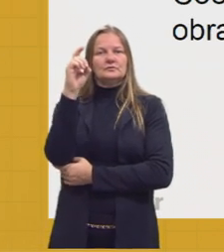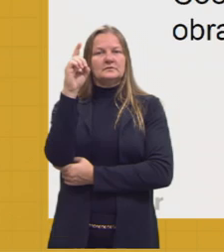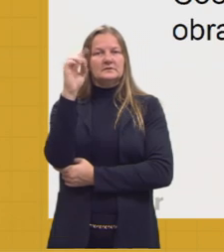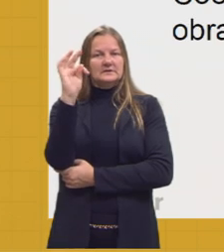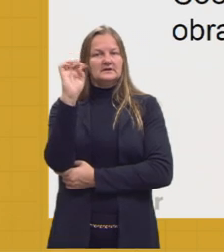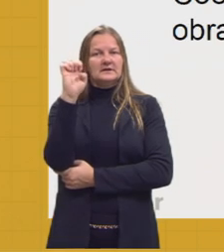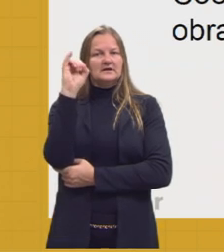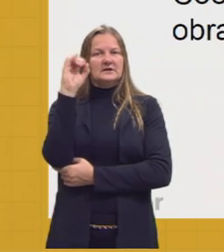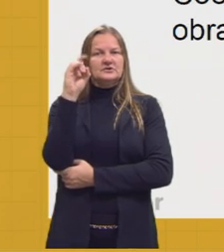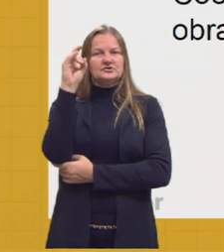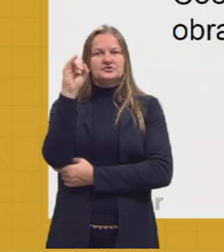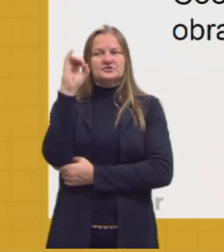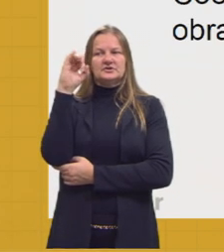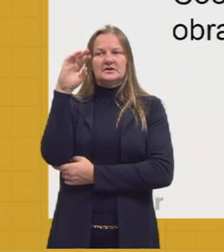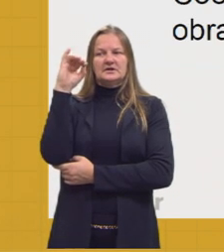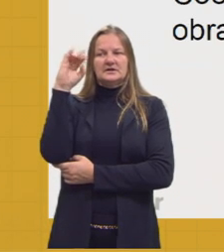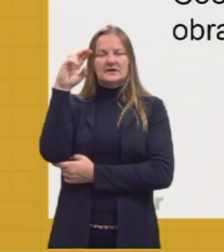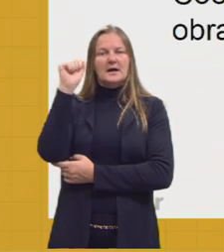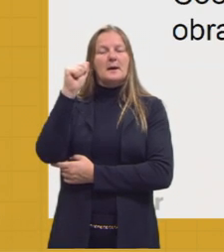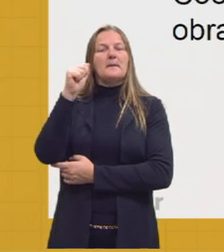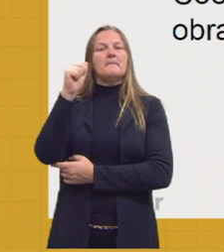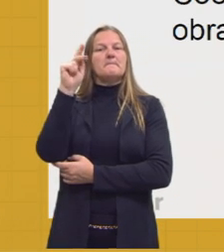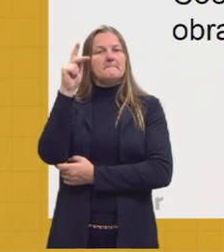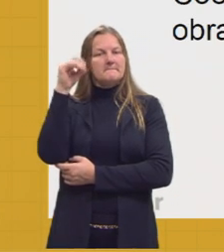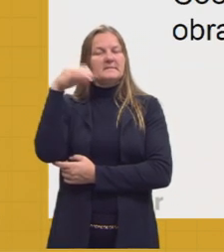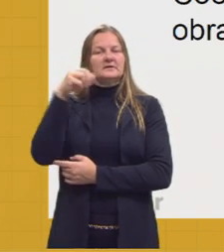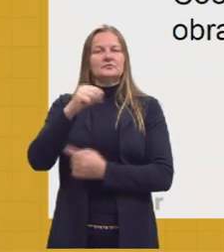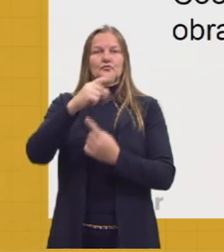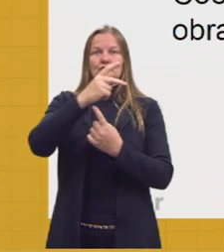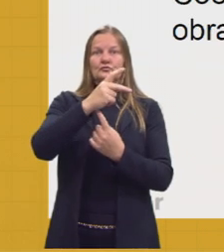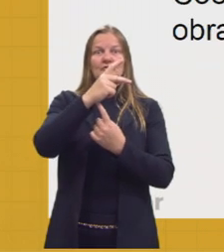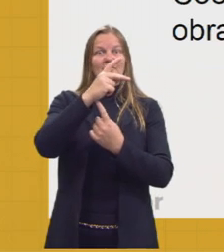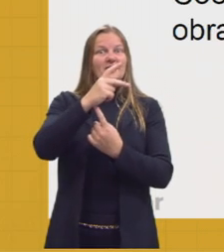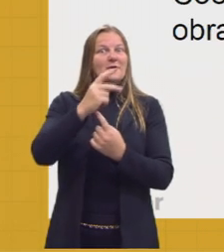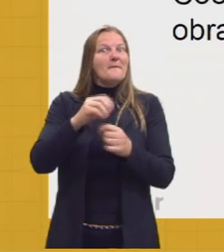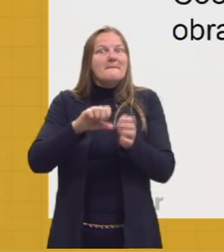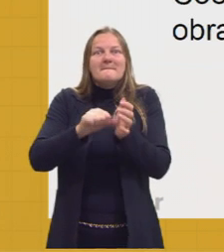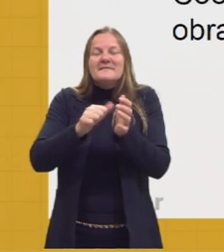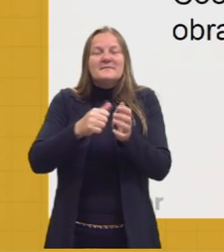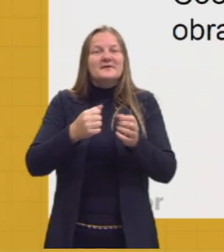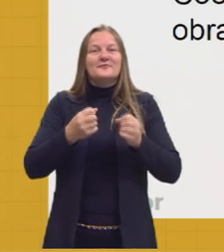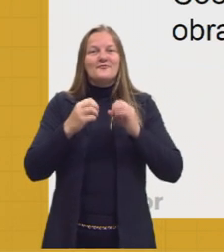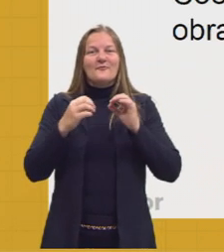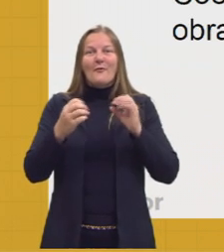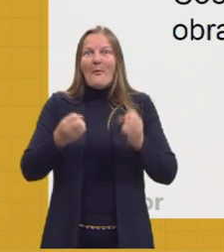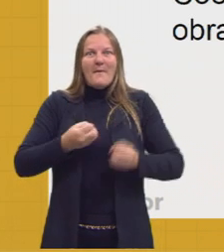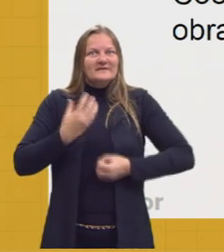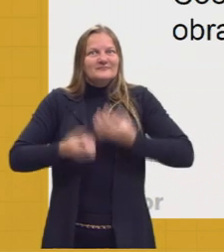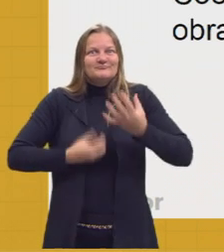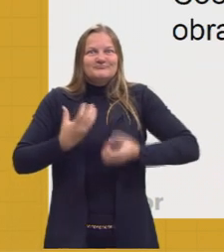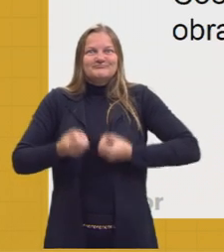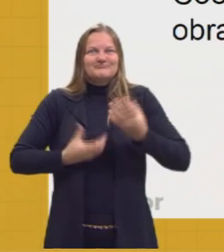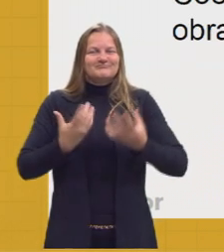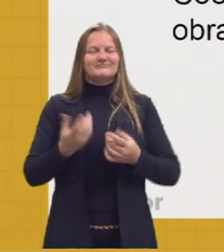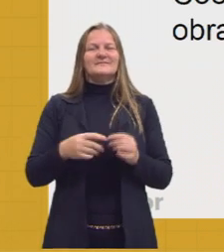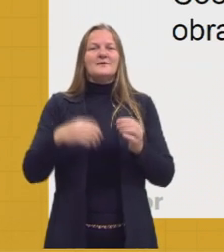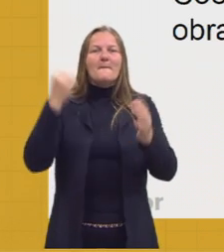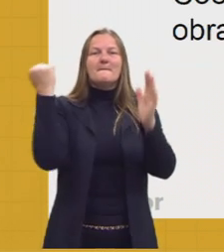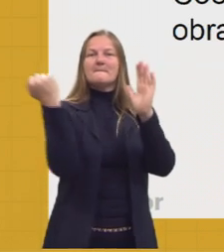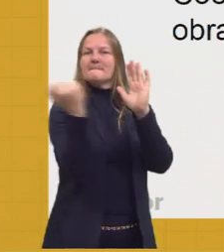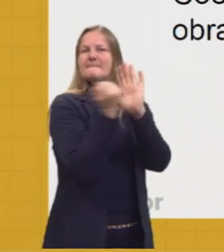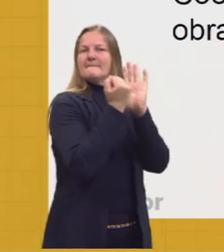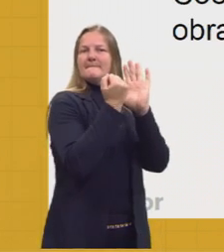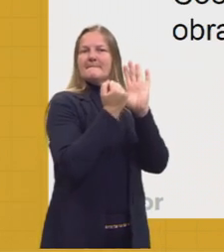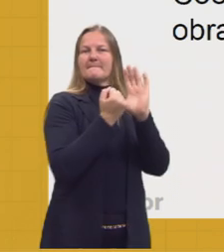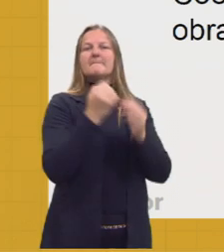linguagem que dá vida a seres inanimados. Então foi publicado e marca o início do movimento barroco no Brasil e